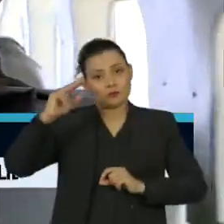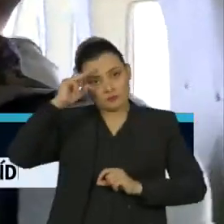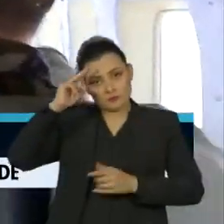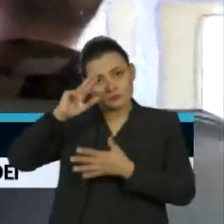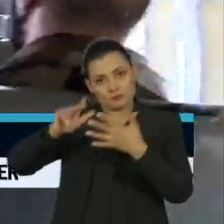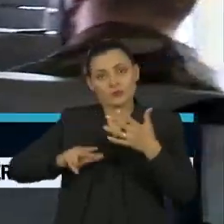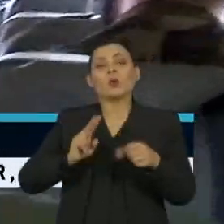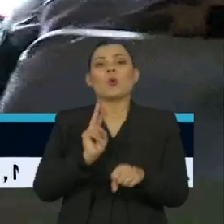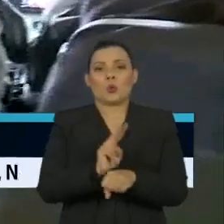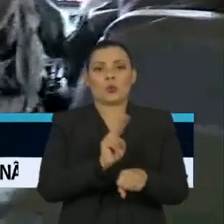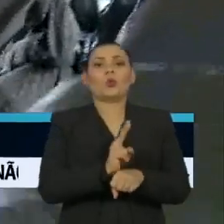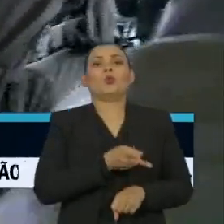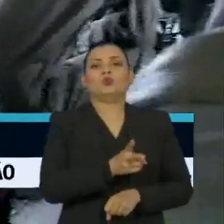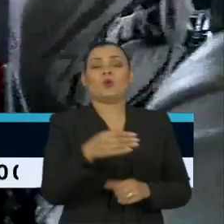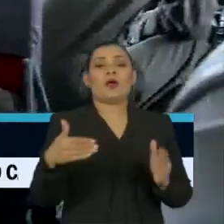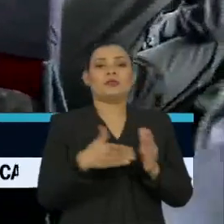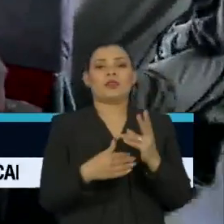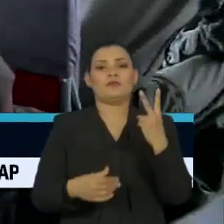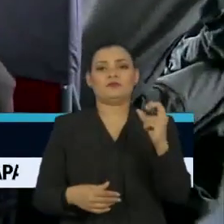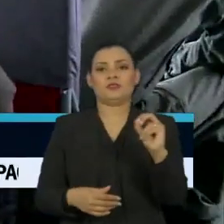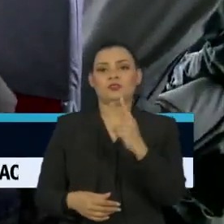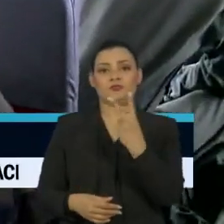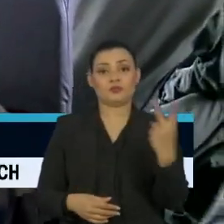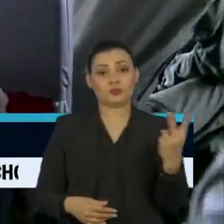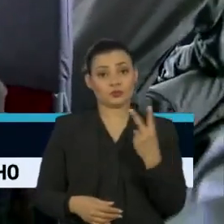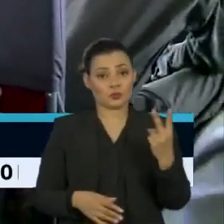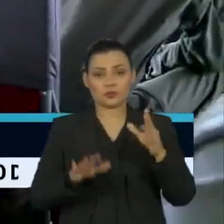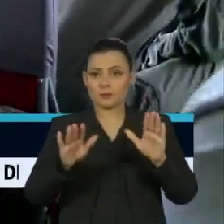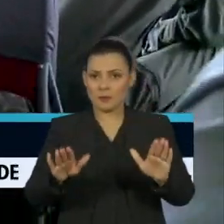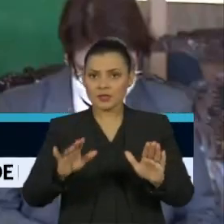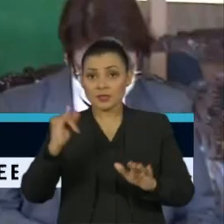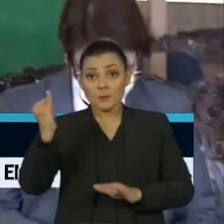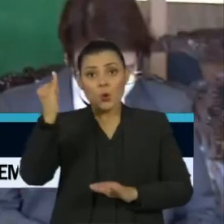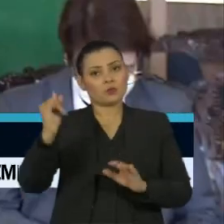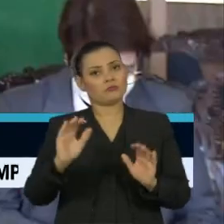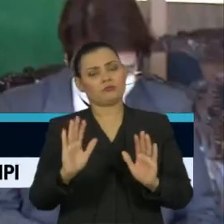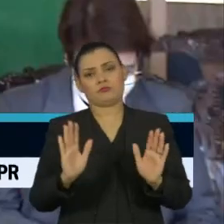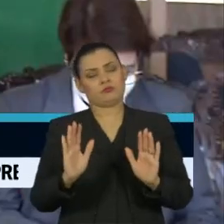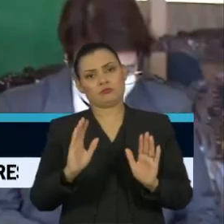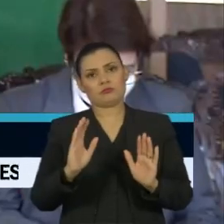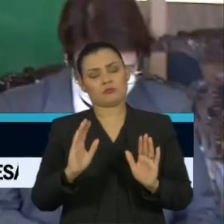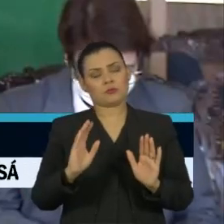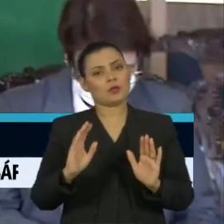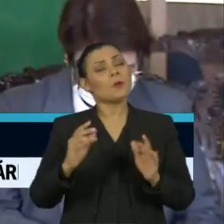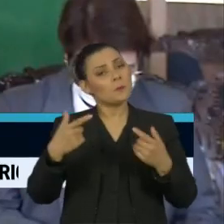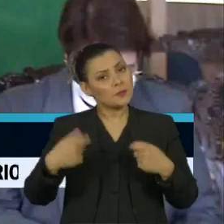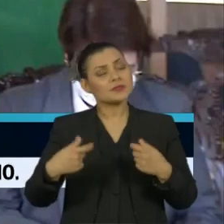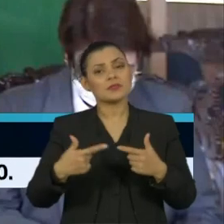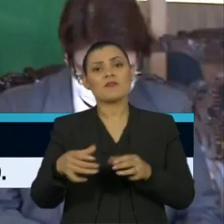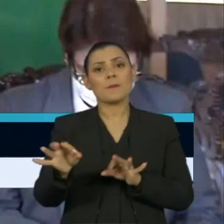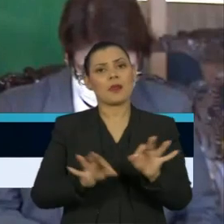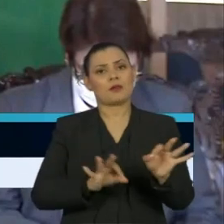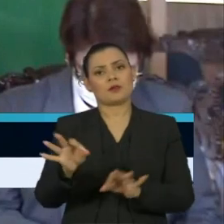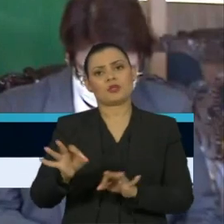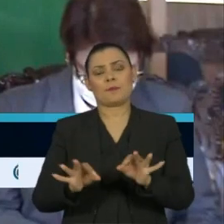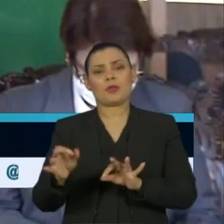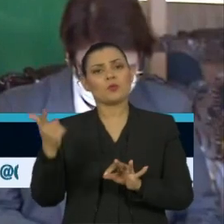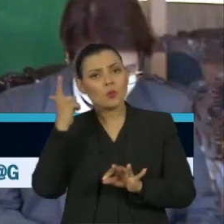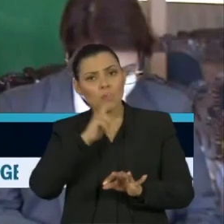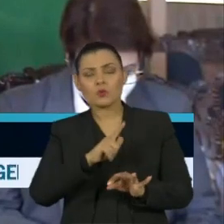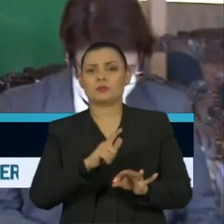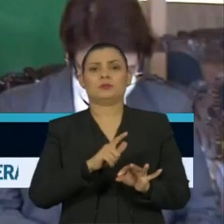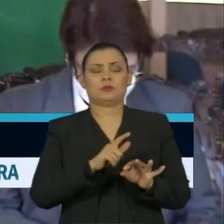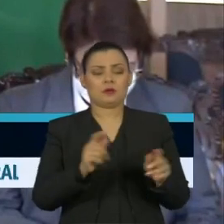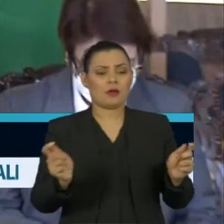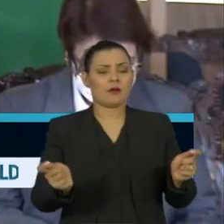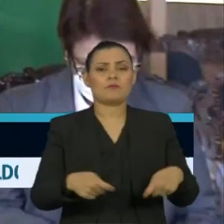permanecer na região até 2022, mas que este não é o ideal. Nós precisamos ter um planejamento para a recuperação da